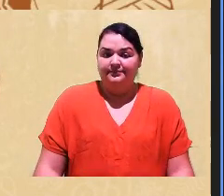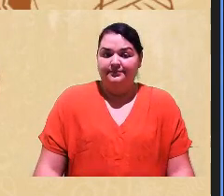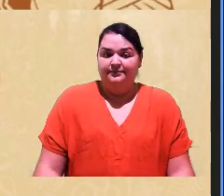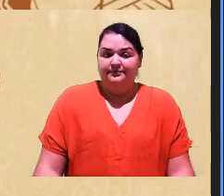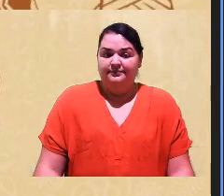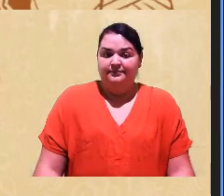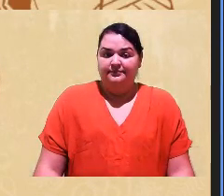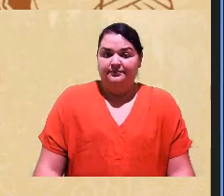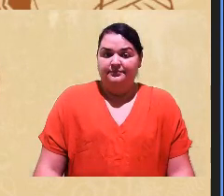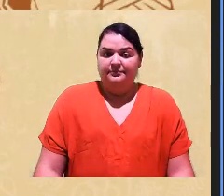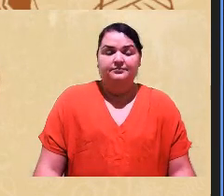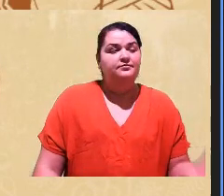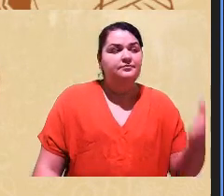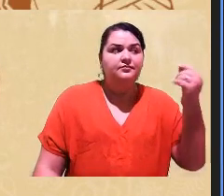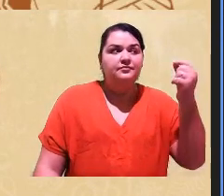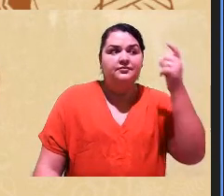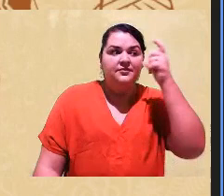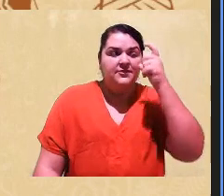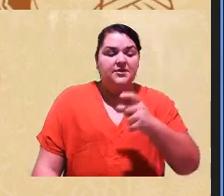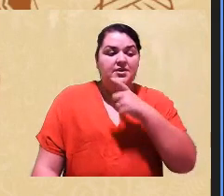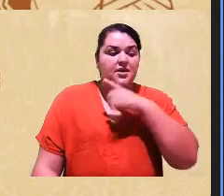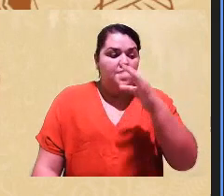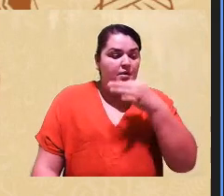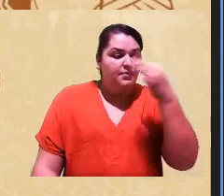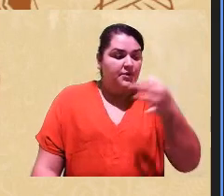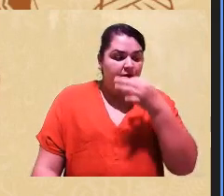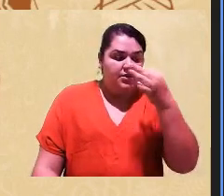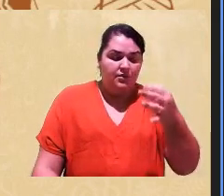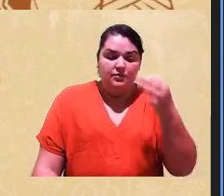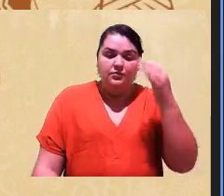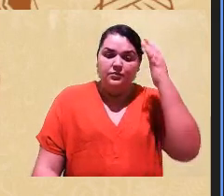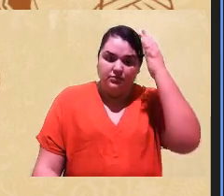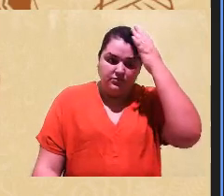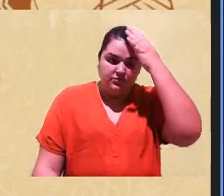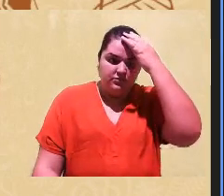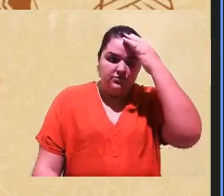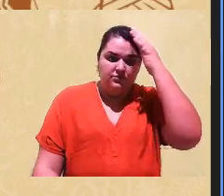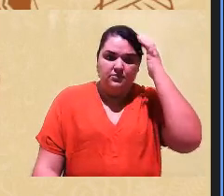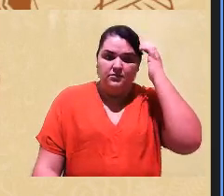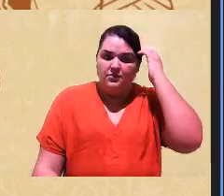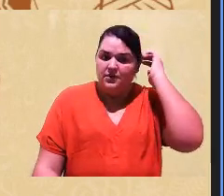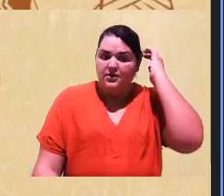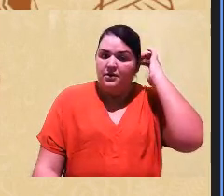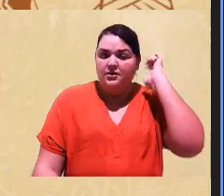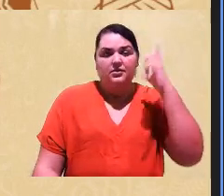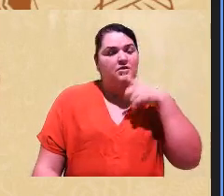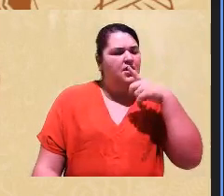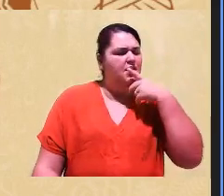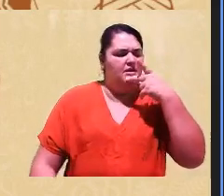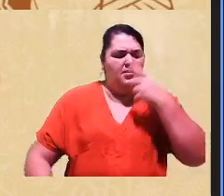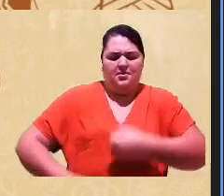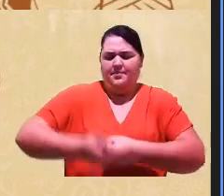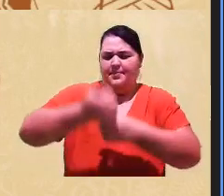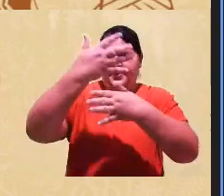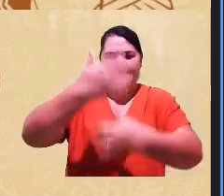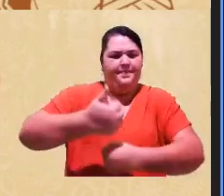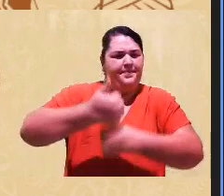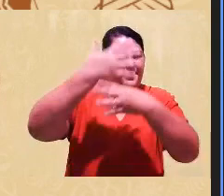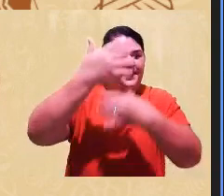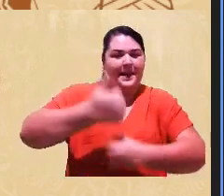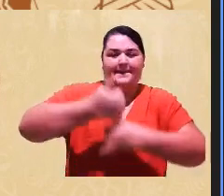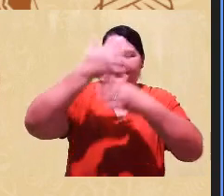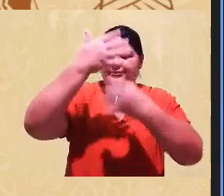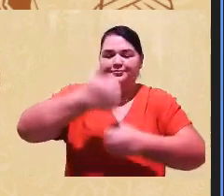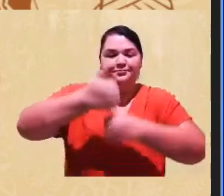Muito interessante os depoimentos, depois até se vocês quiserem, eu tenho assim milhares de depoimentos, é milhares mesmo, não é metáfora não, tá?